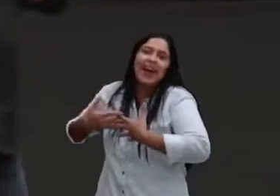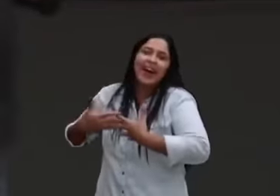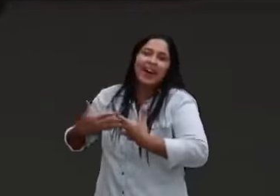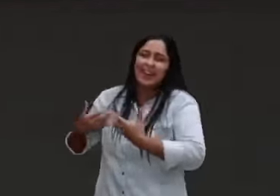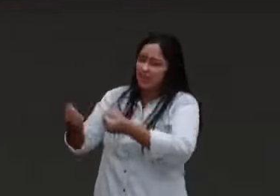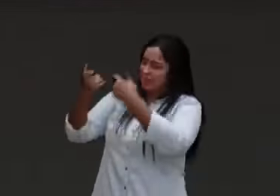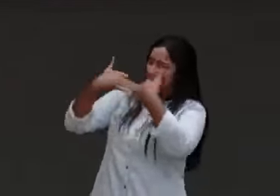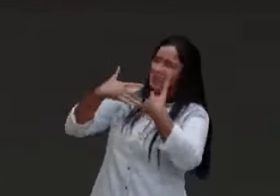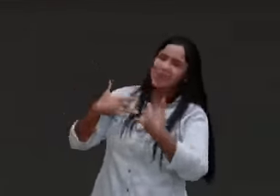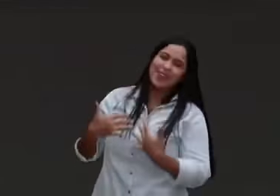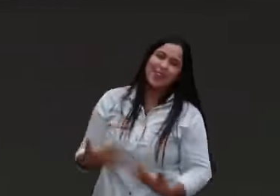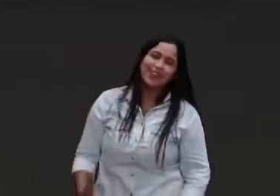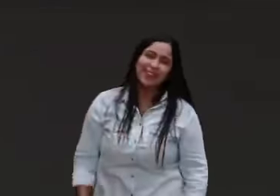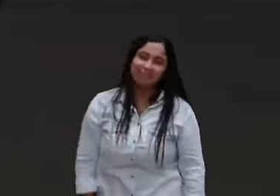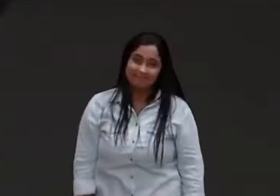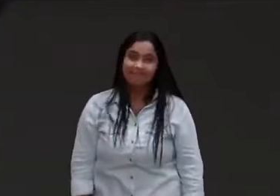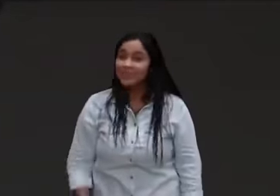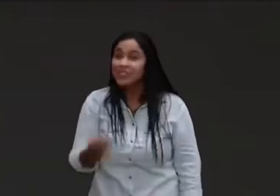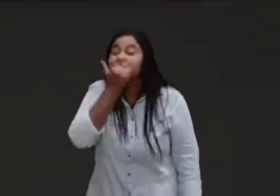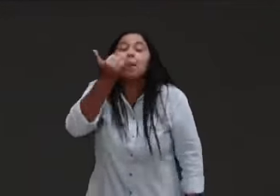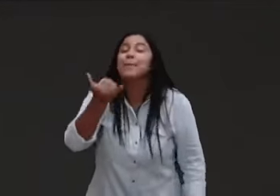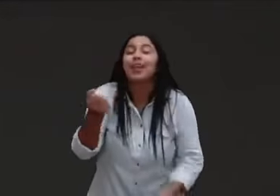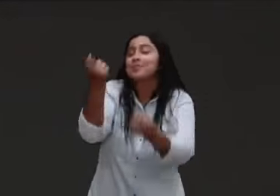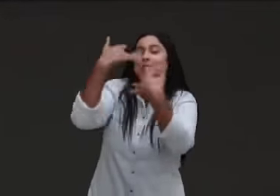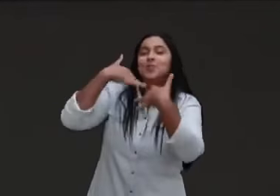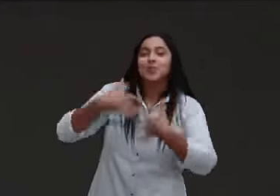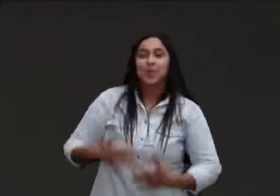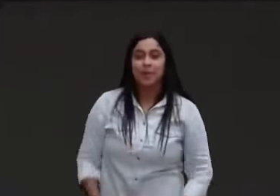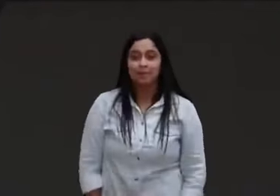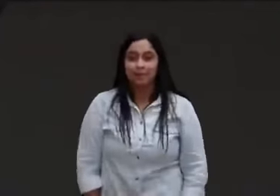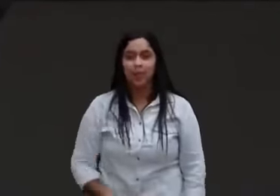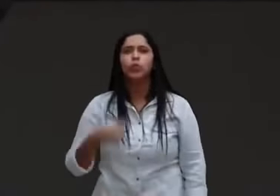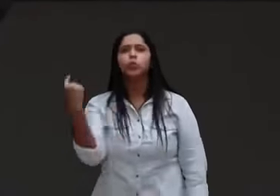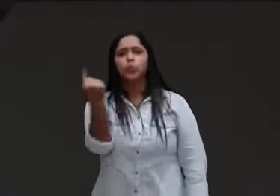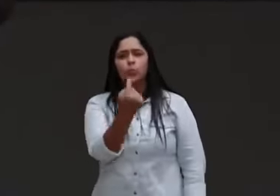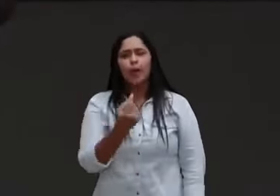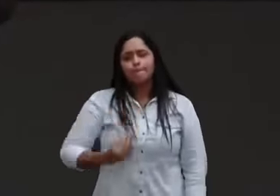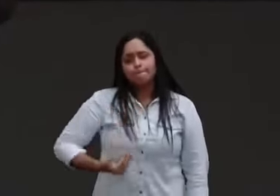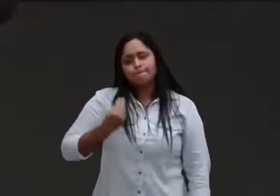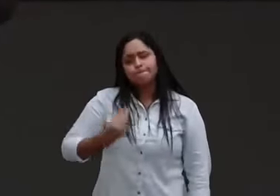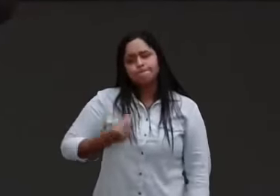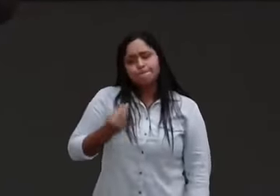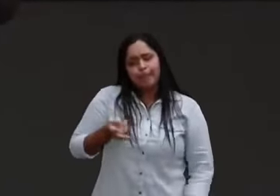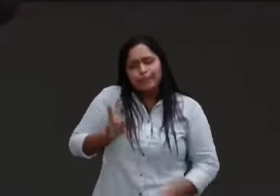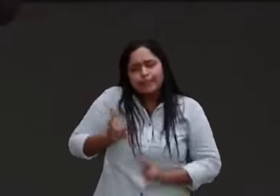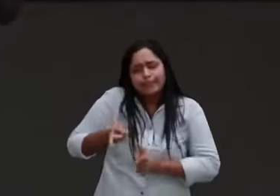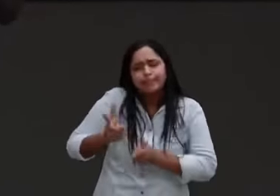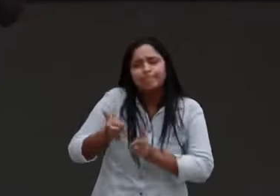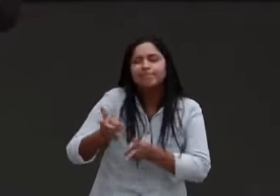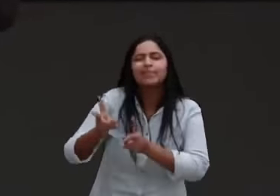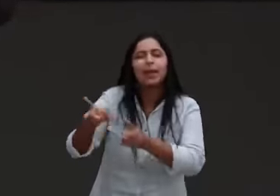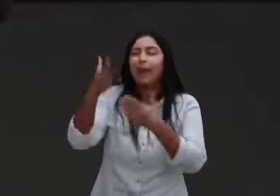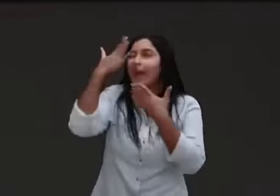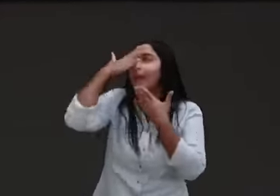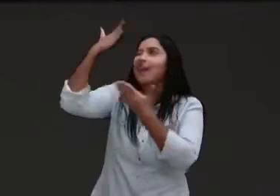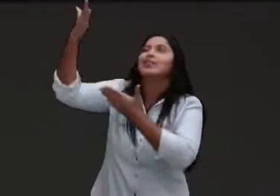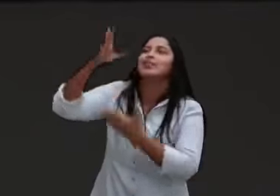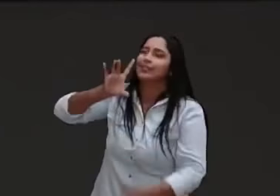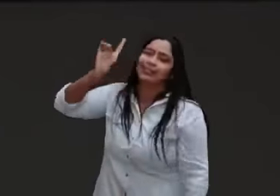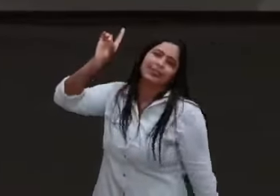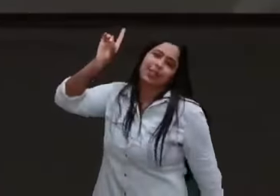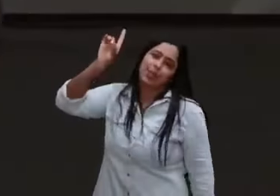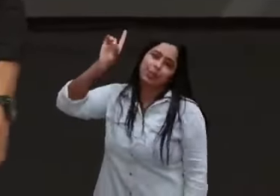como a gente, não vai viver, uma vida, quebrantada, grata, e submetida, esse Deus, curva a sua cabeça,